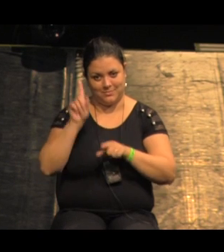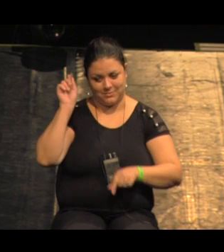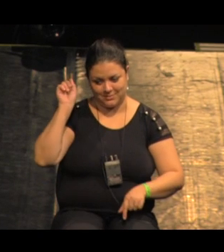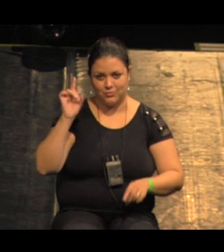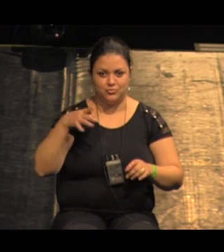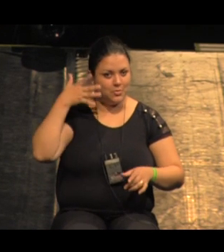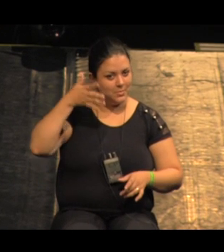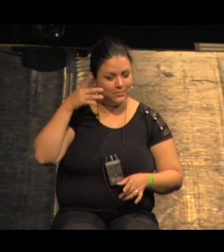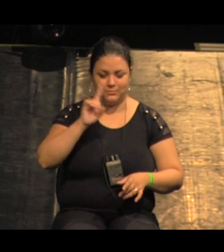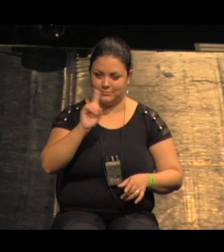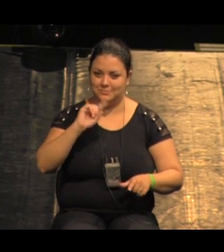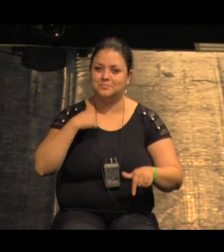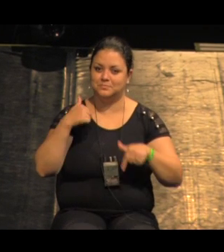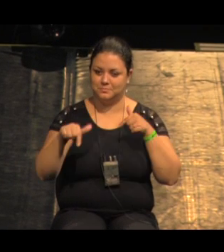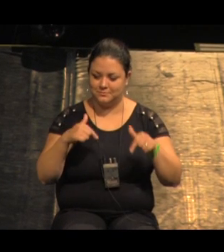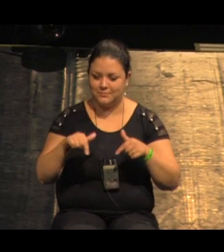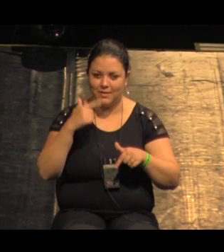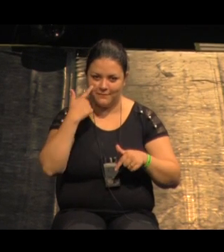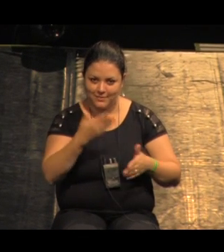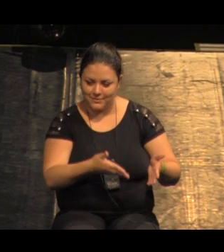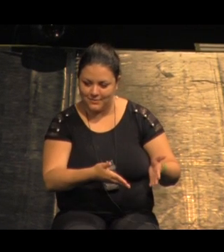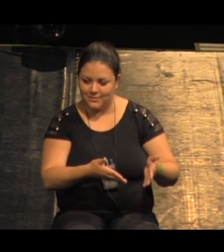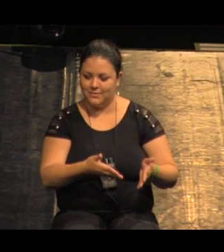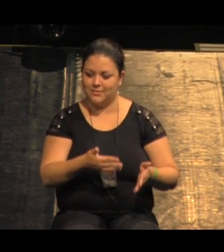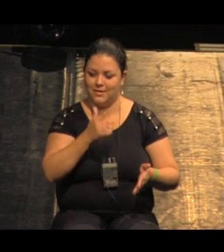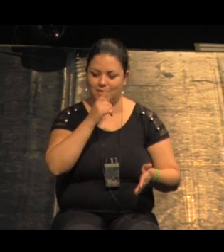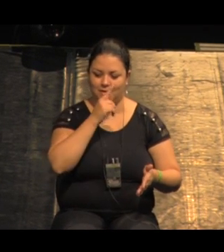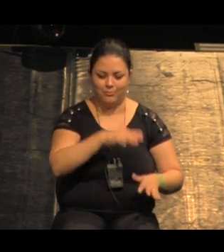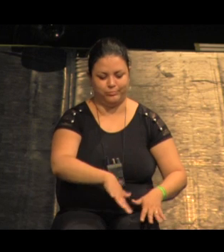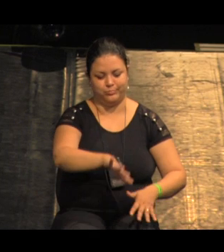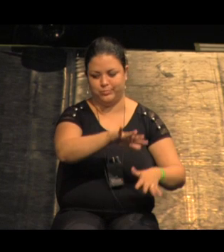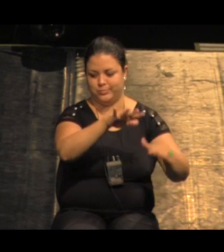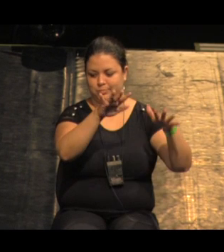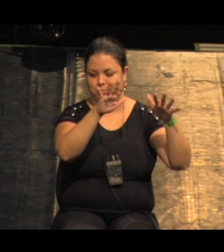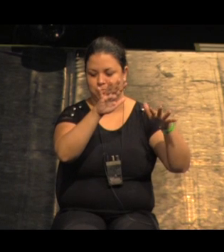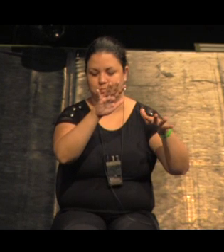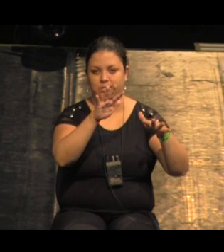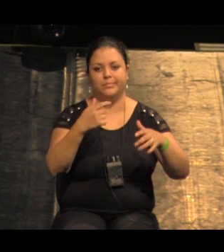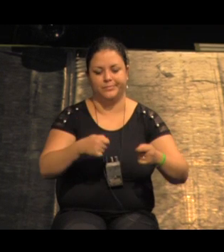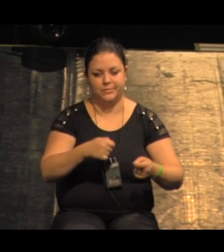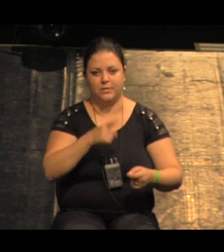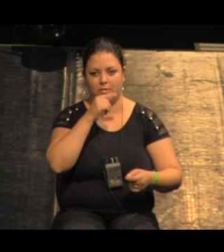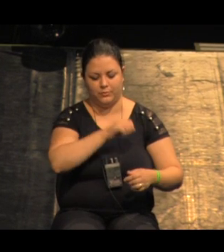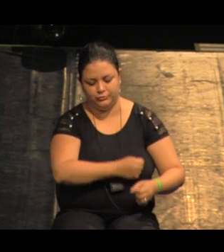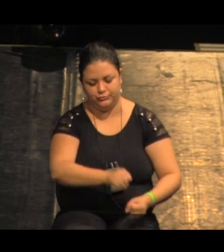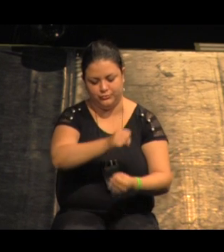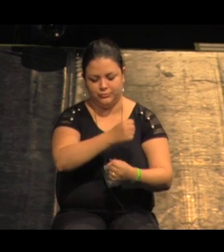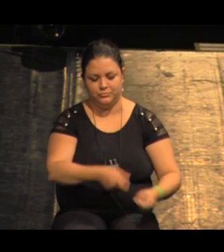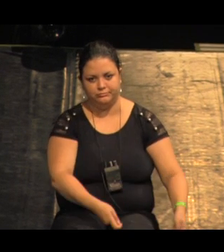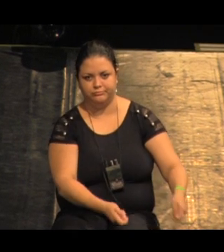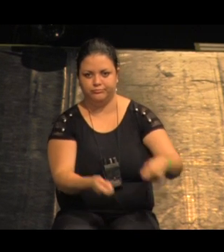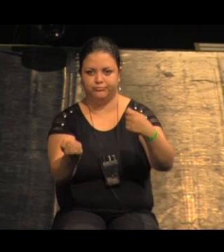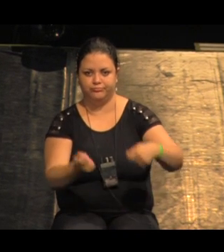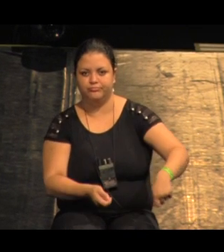a gente estava vendo lá o pessoal tirando a água de dentro de casa quer dizer esse muro esse murinho não estava mais dando conta então